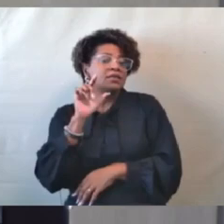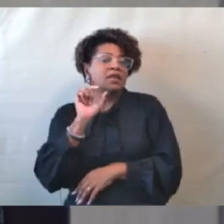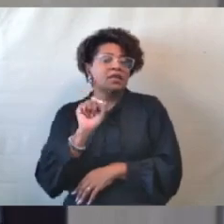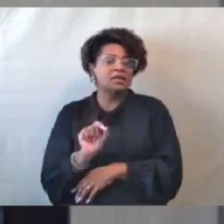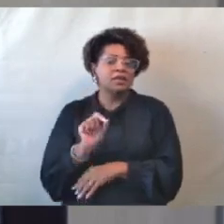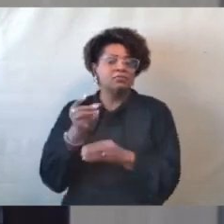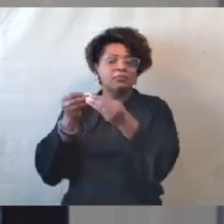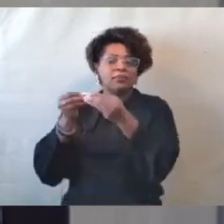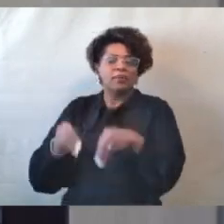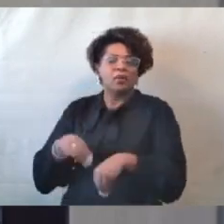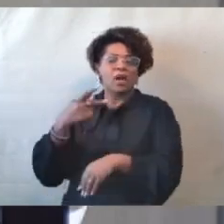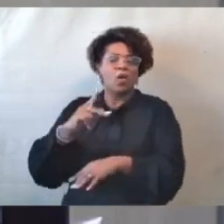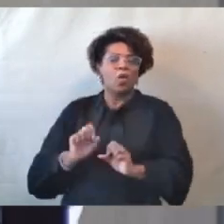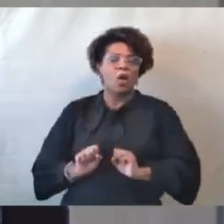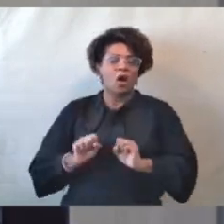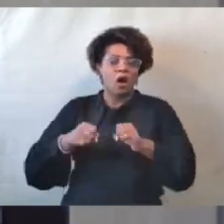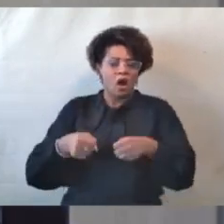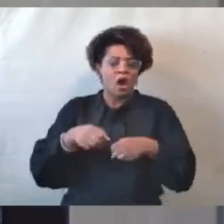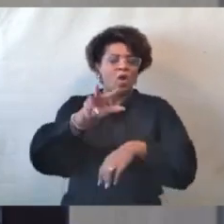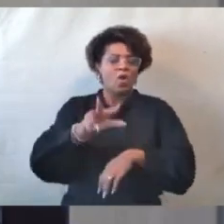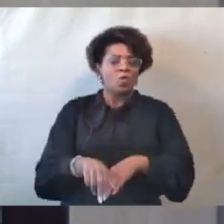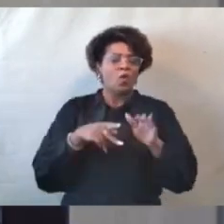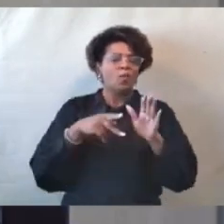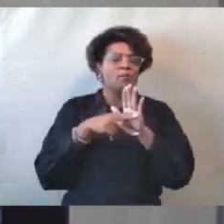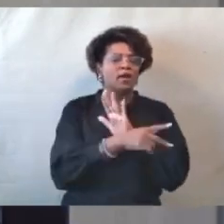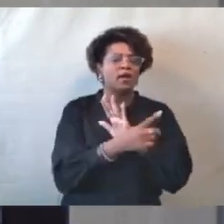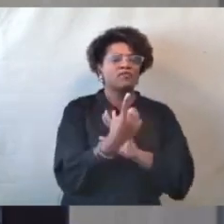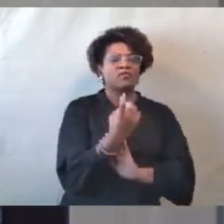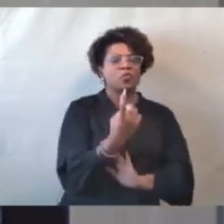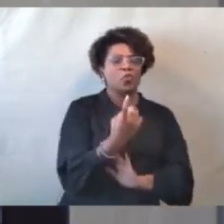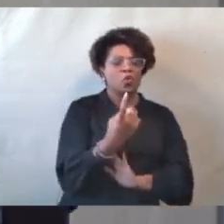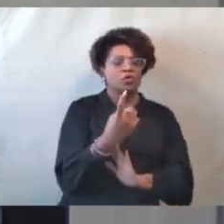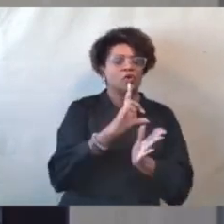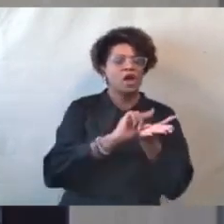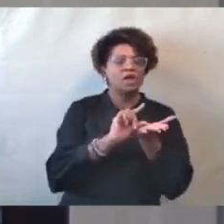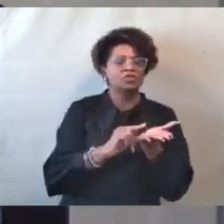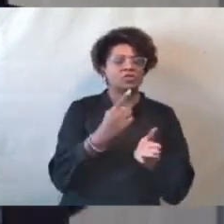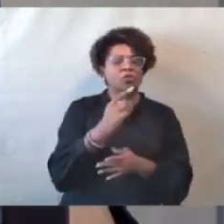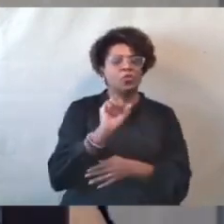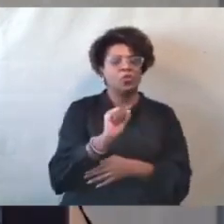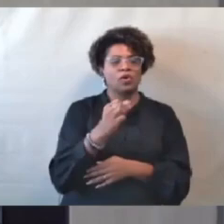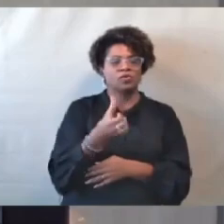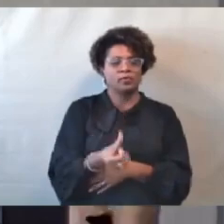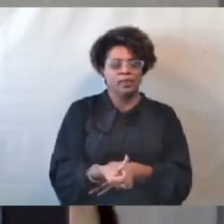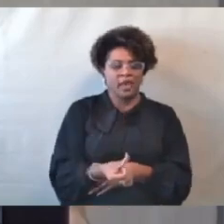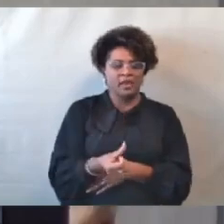conforme prevê o parágrafo 1 do artigo 186 do Código de Processo Penal.